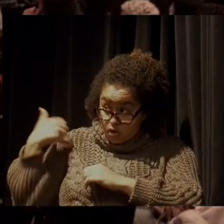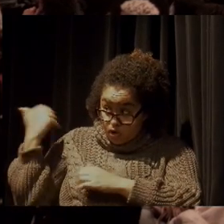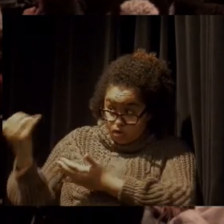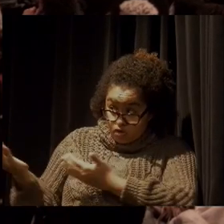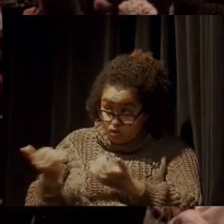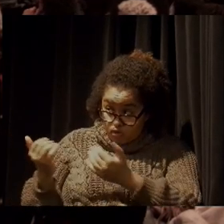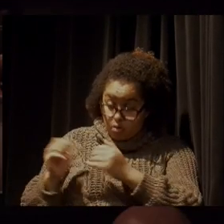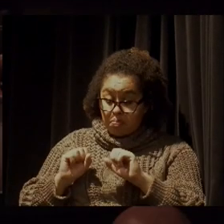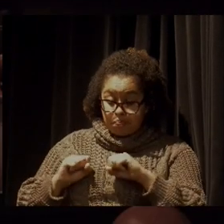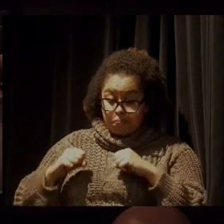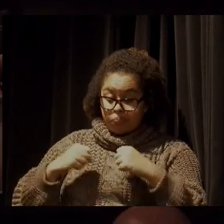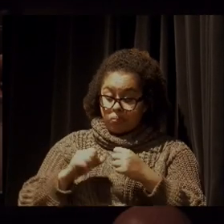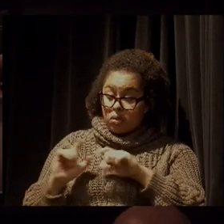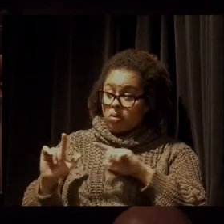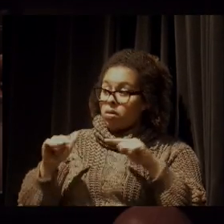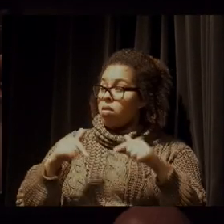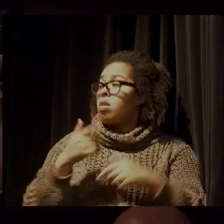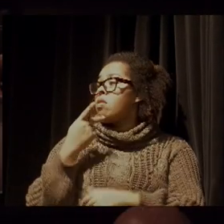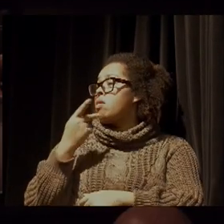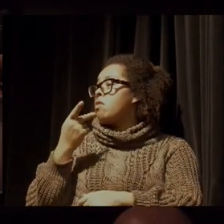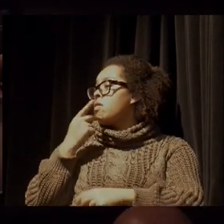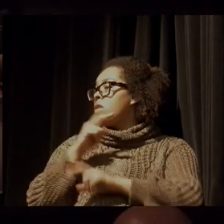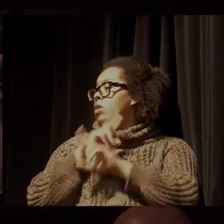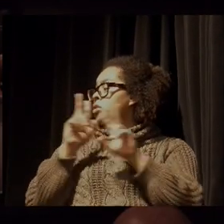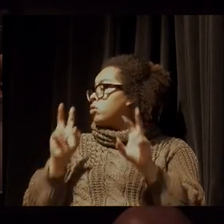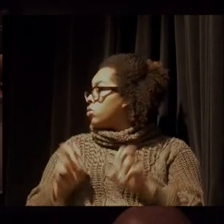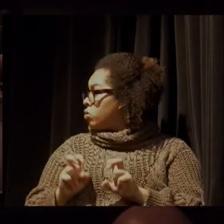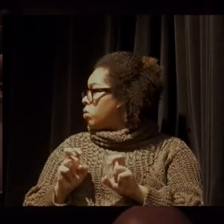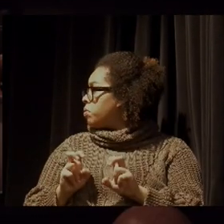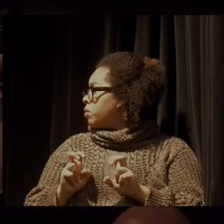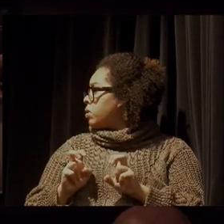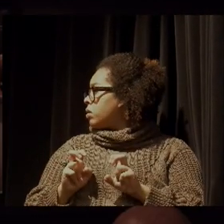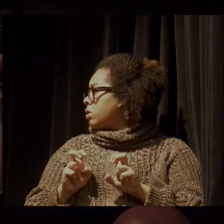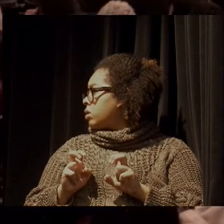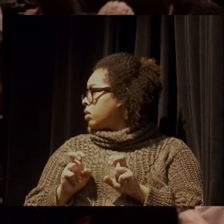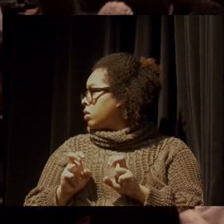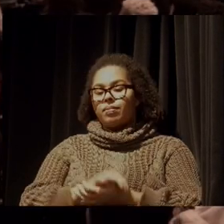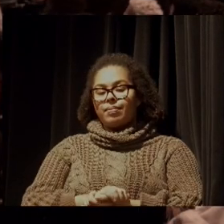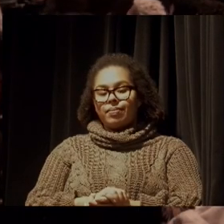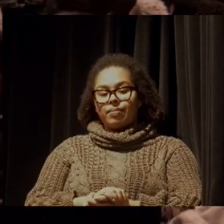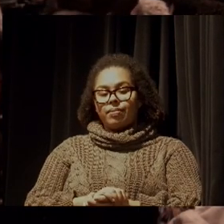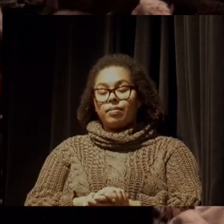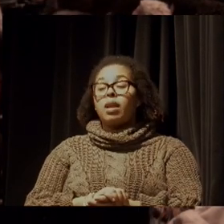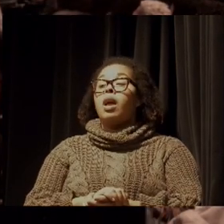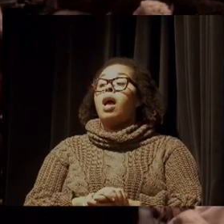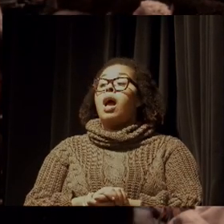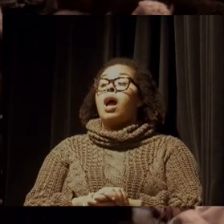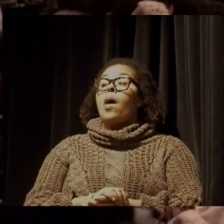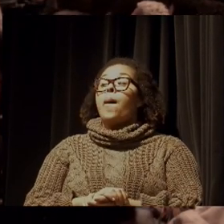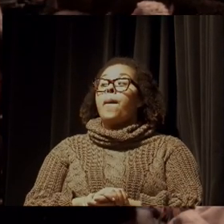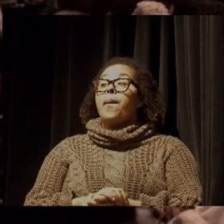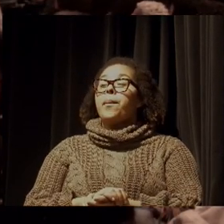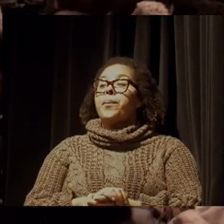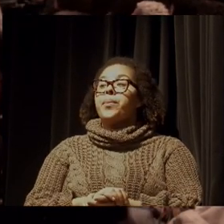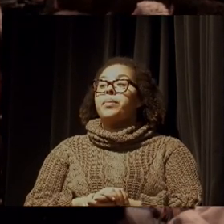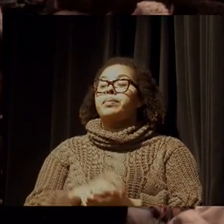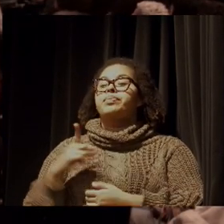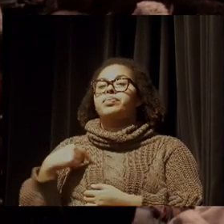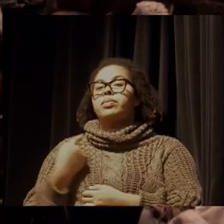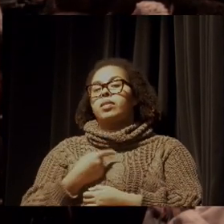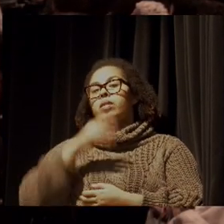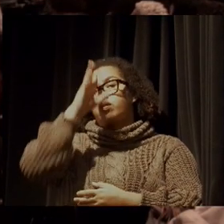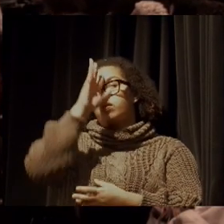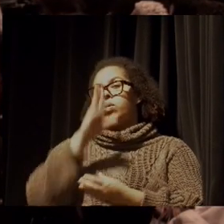Então, só para falar um pouquinho dessa questão da... A gente entende